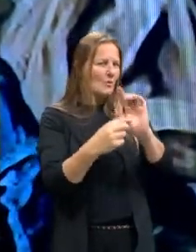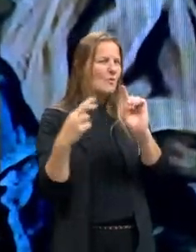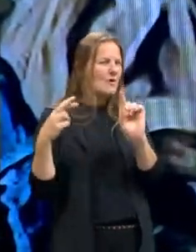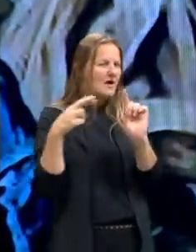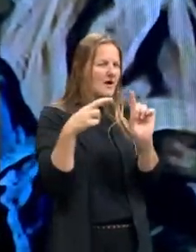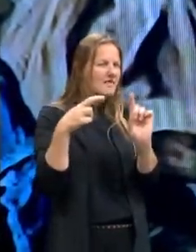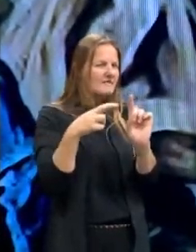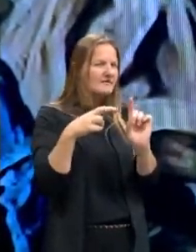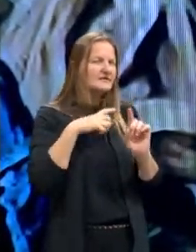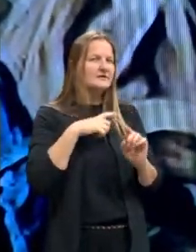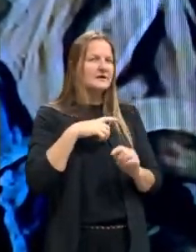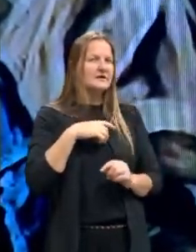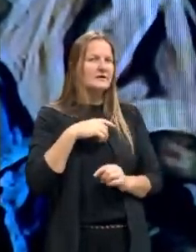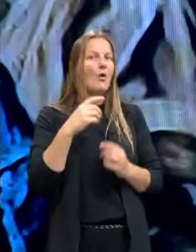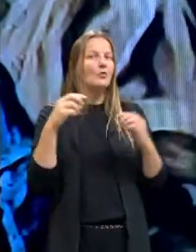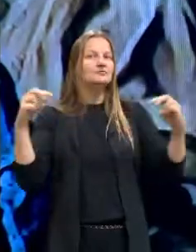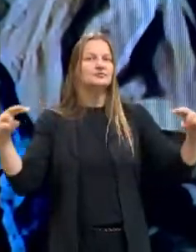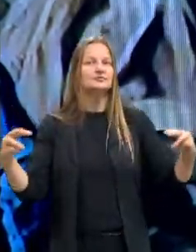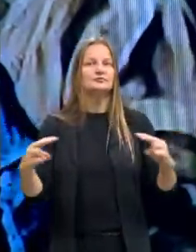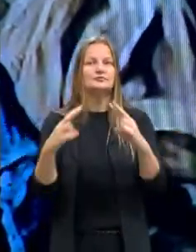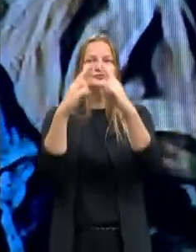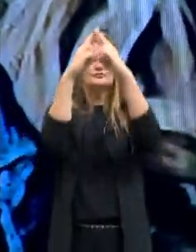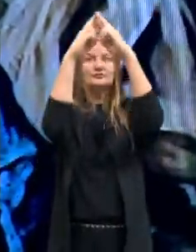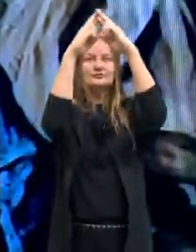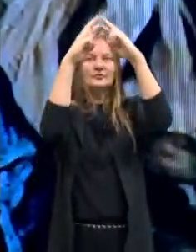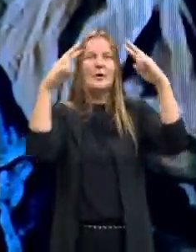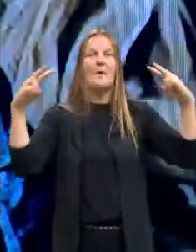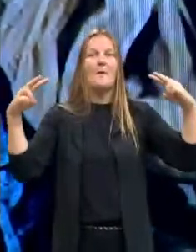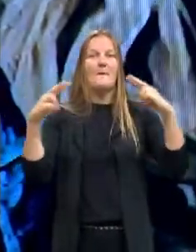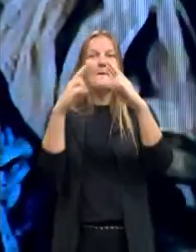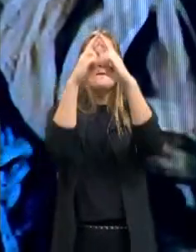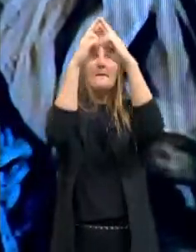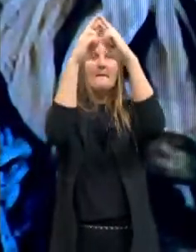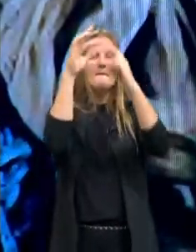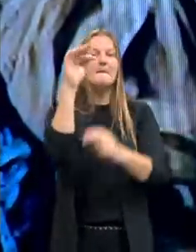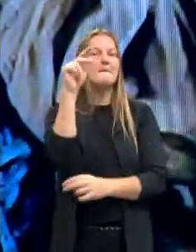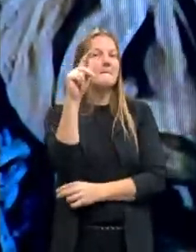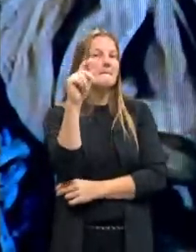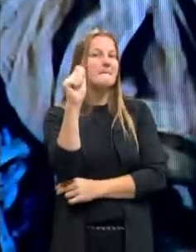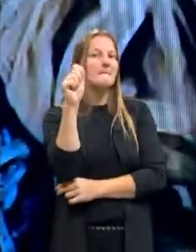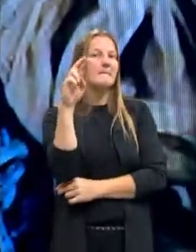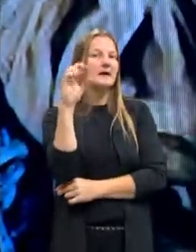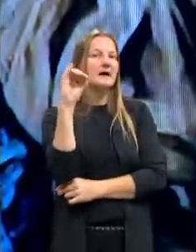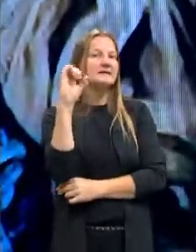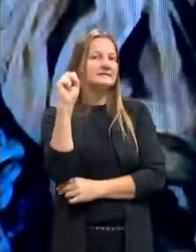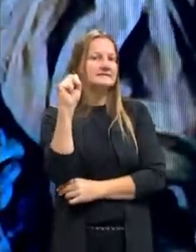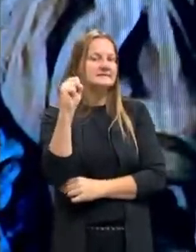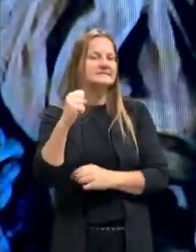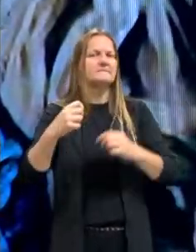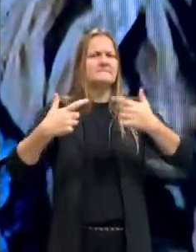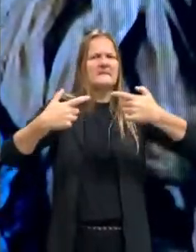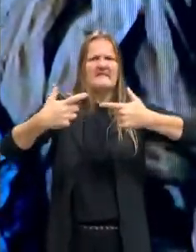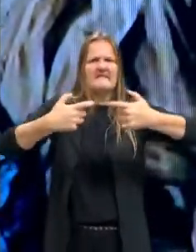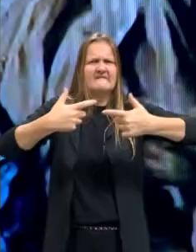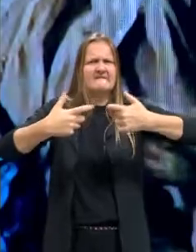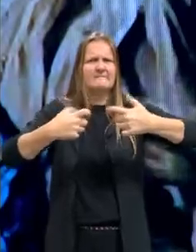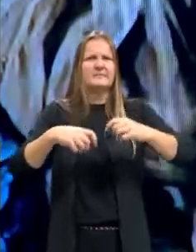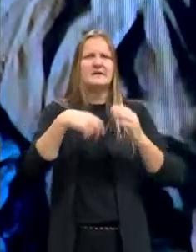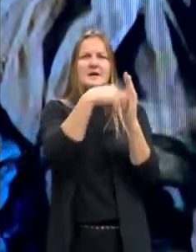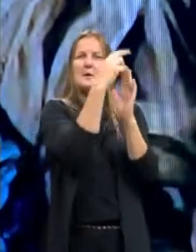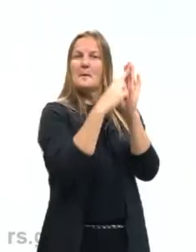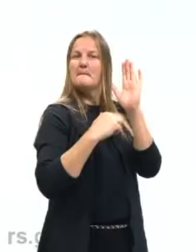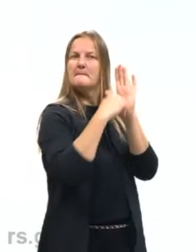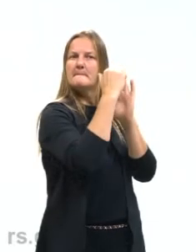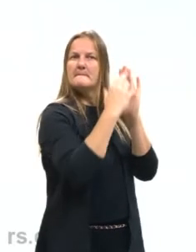de que estamos em Paris. Nós temos uma cena de uma guerrilha, nós temos essa pintura,